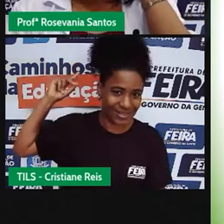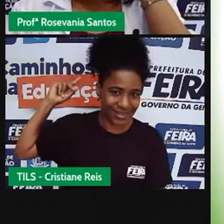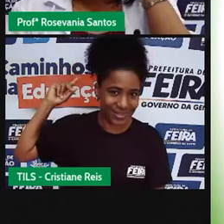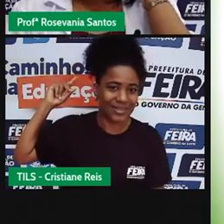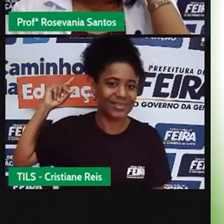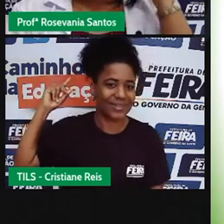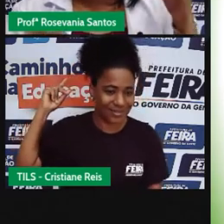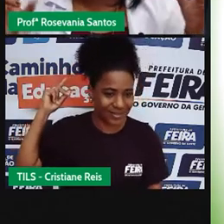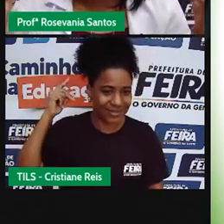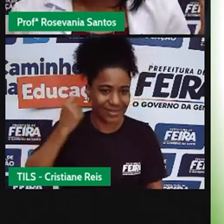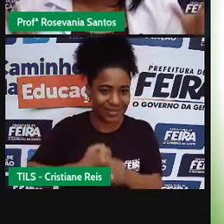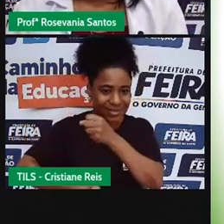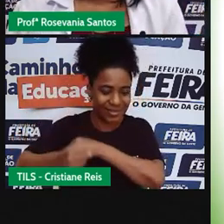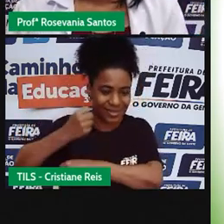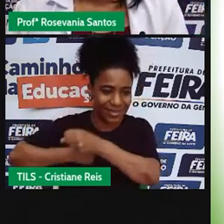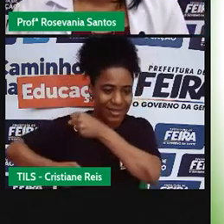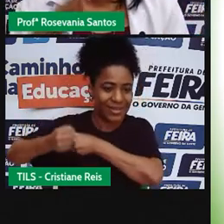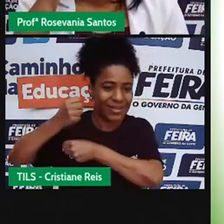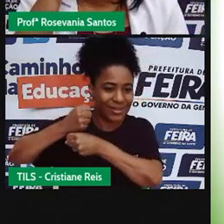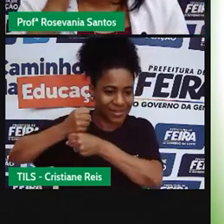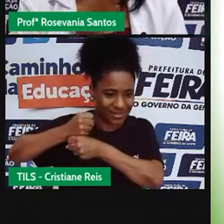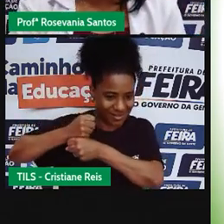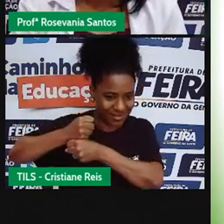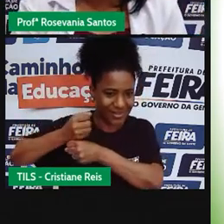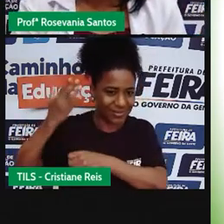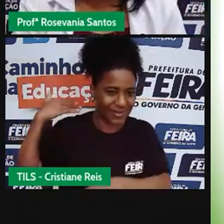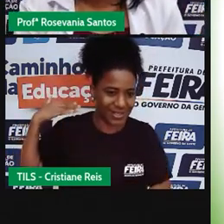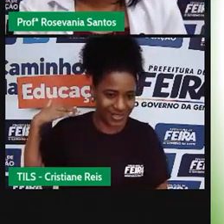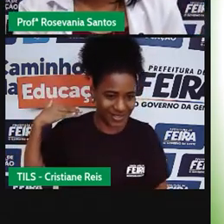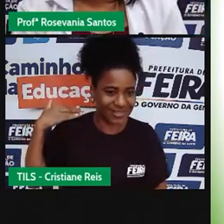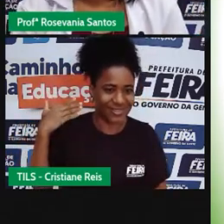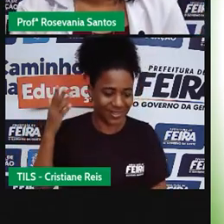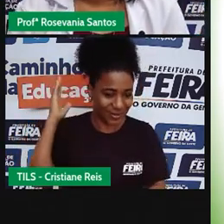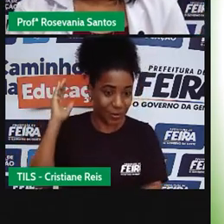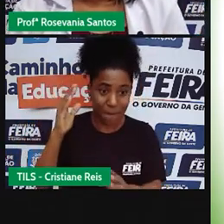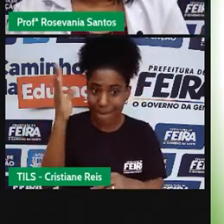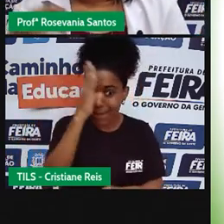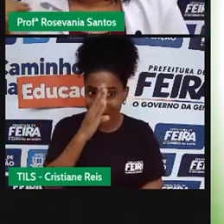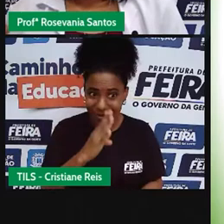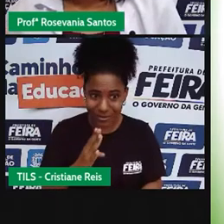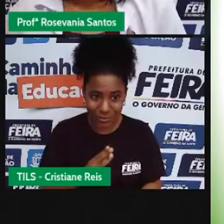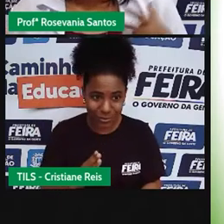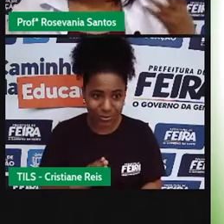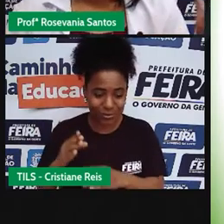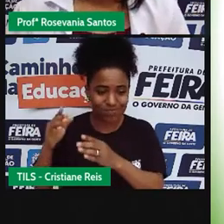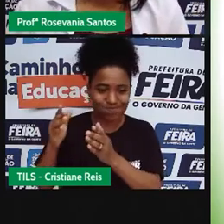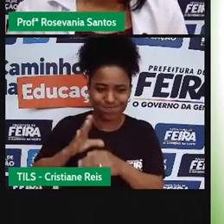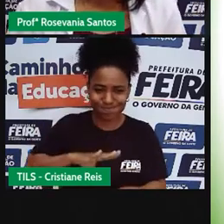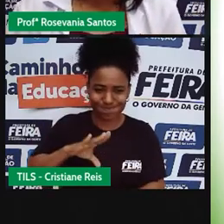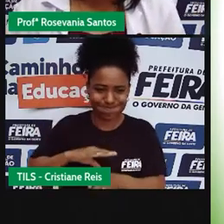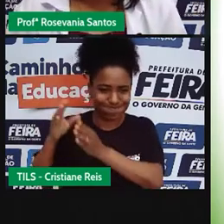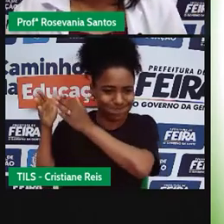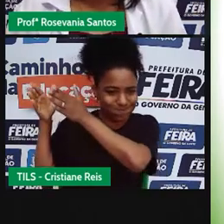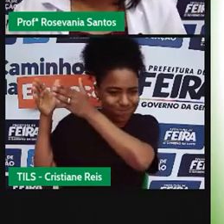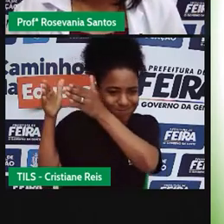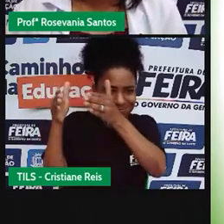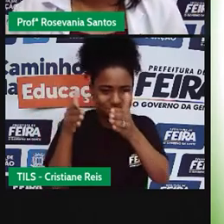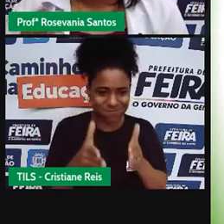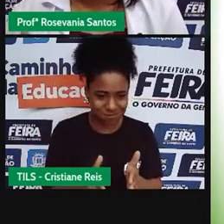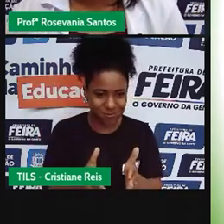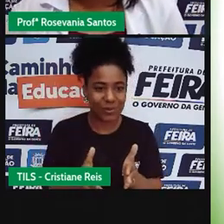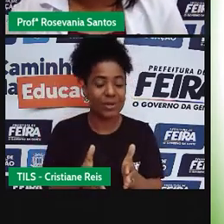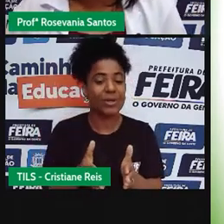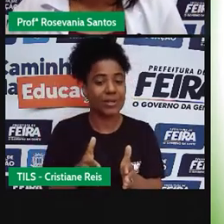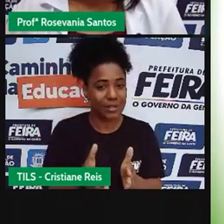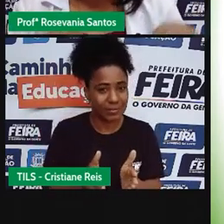no período, né, do descobrimento, quando a gente teve aquela divisão lá, né, a parte de Portugal e a parte de, da